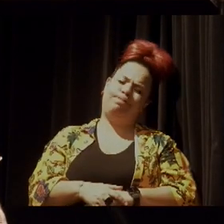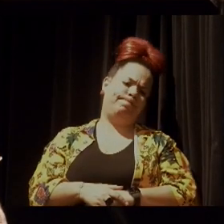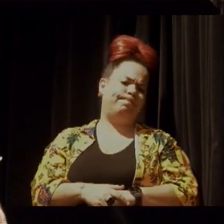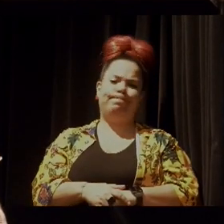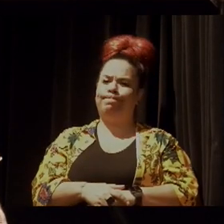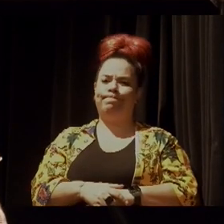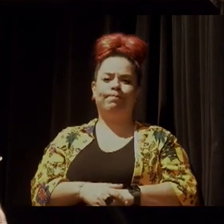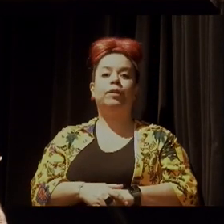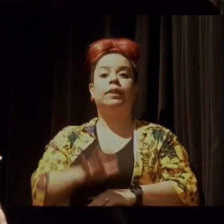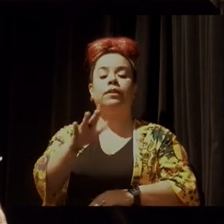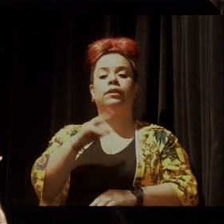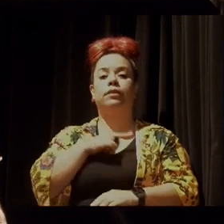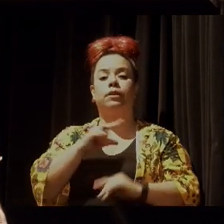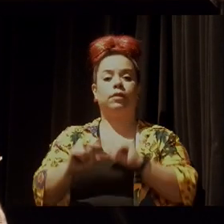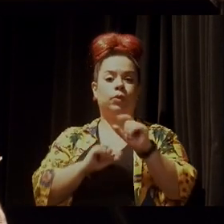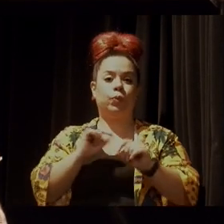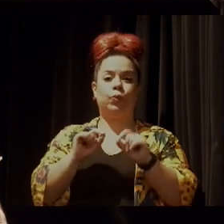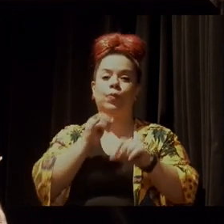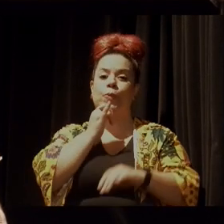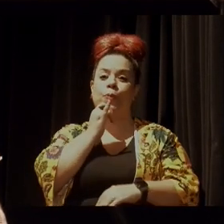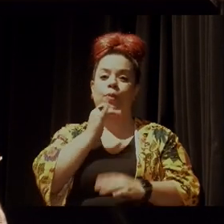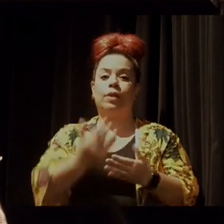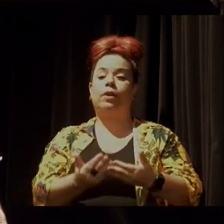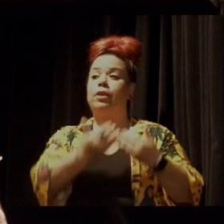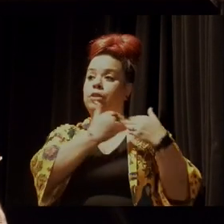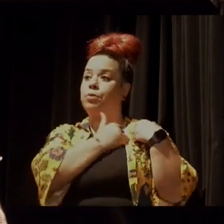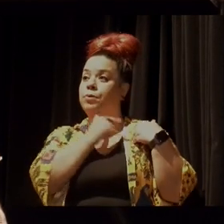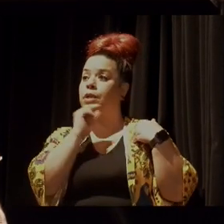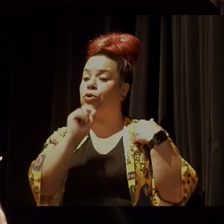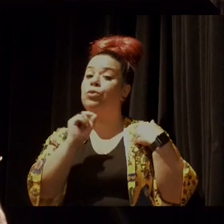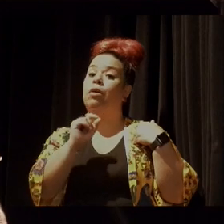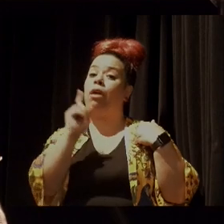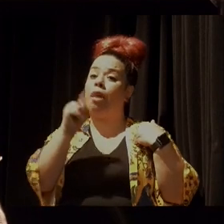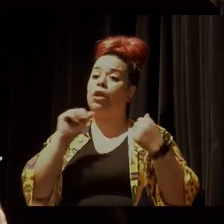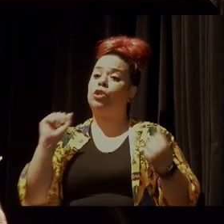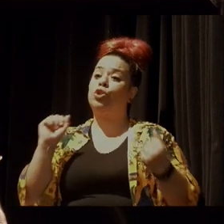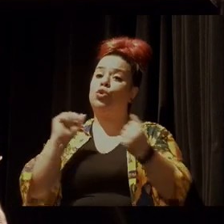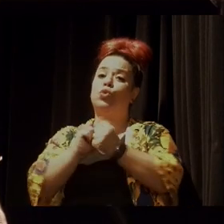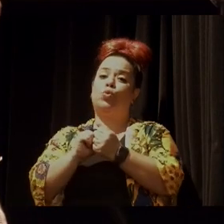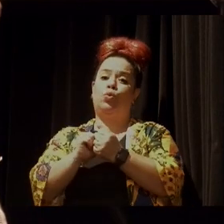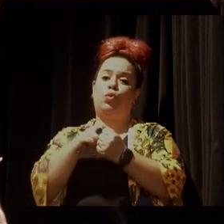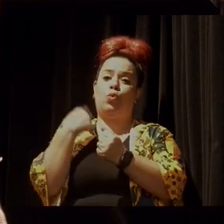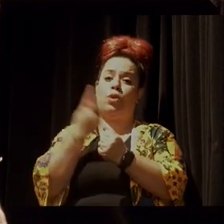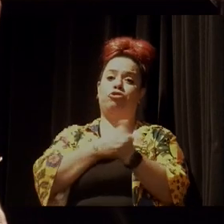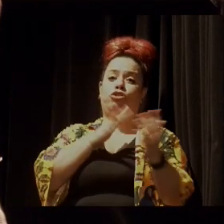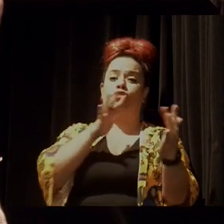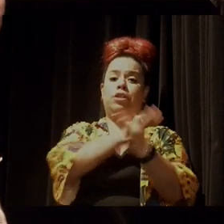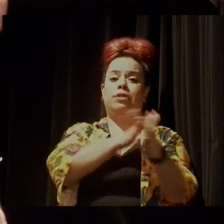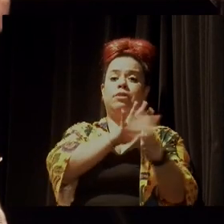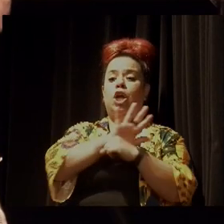Que essa responsabilidade é compartilhada com quem está na cidade.